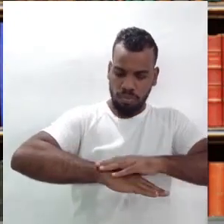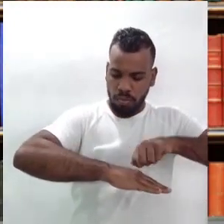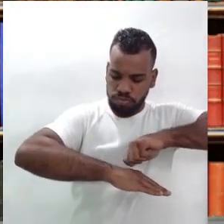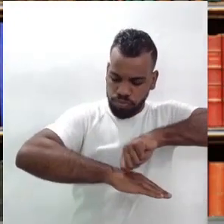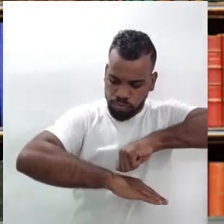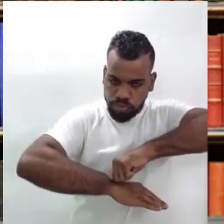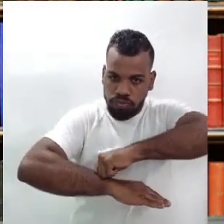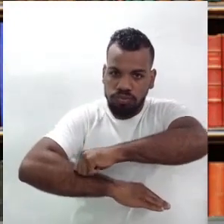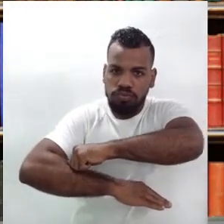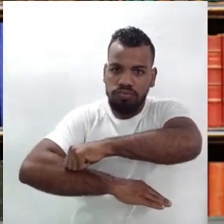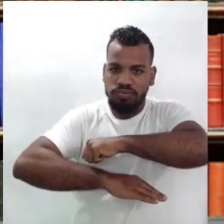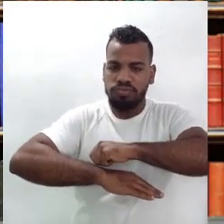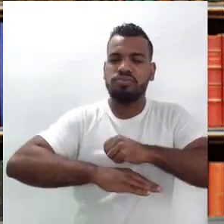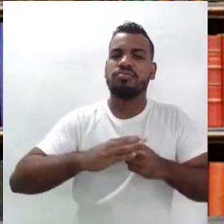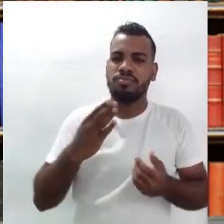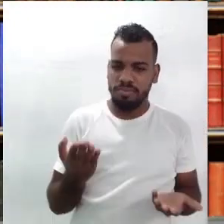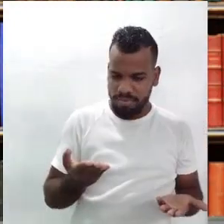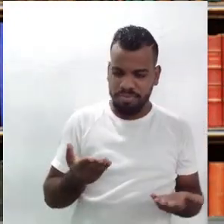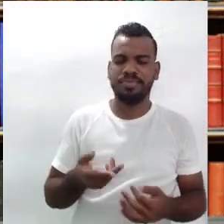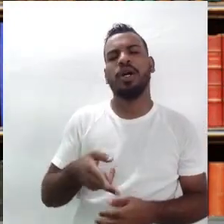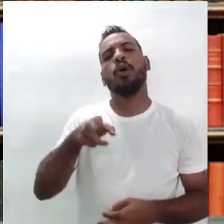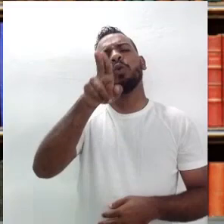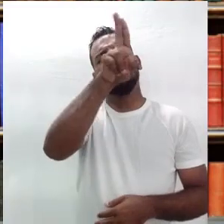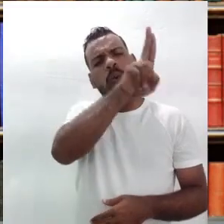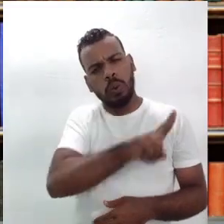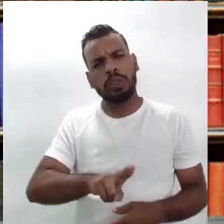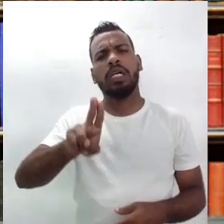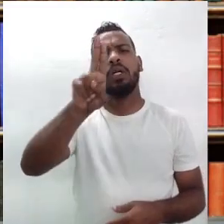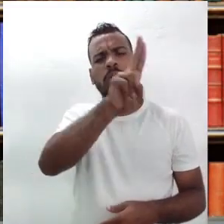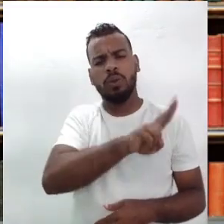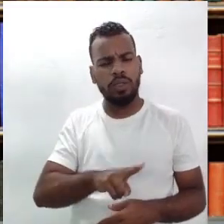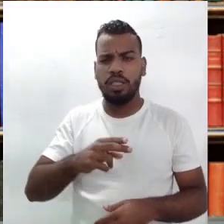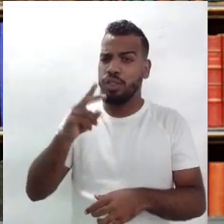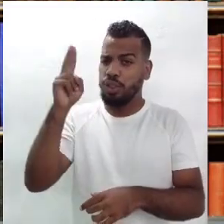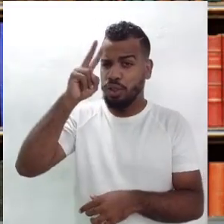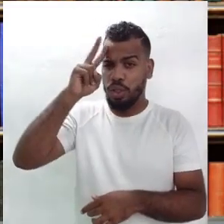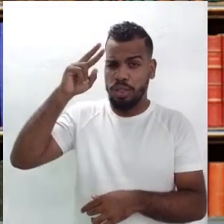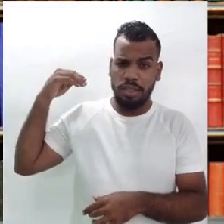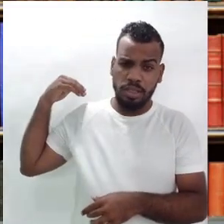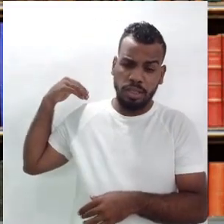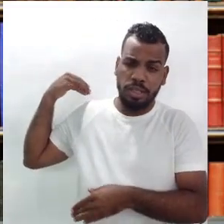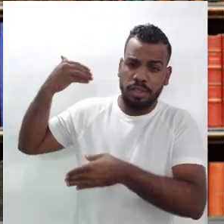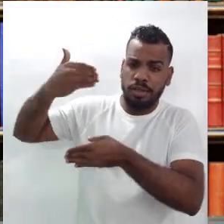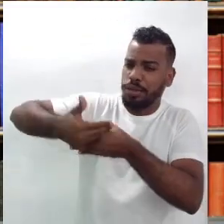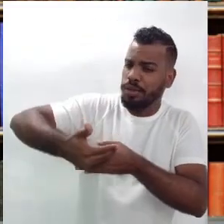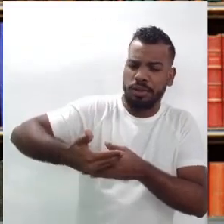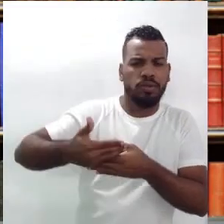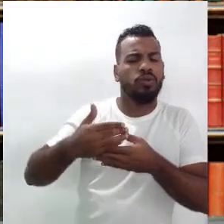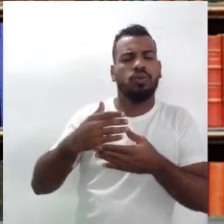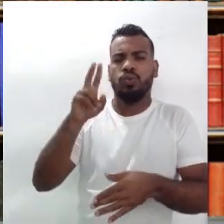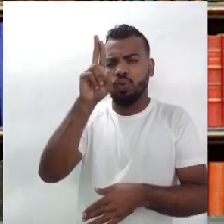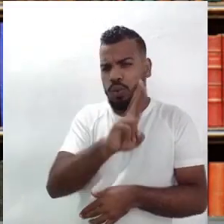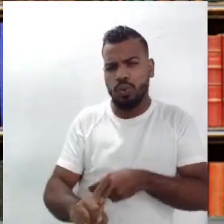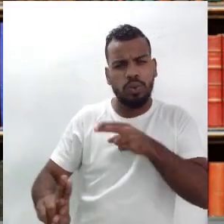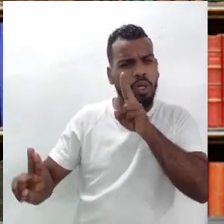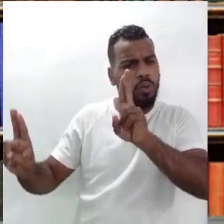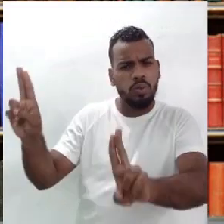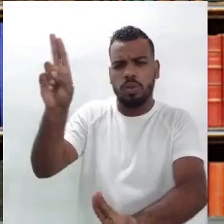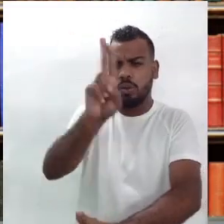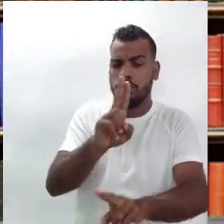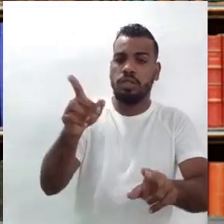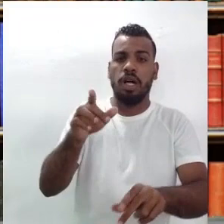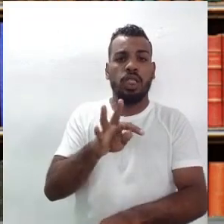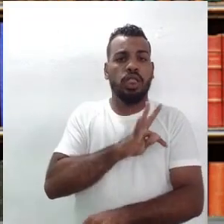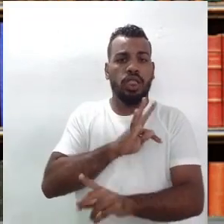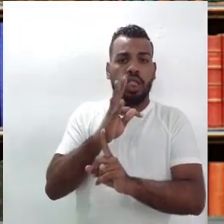dessa madeira. Muito utilizado ao longo da história, inclusive, é um elemento, uma técnica